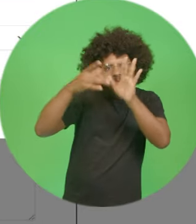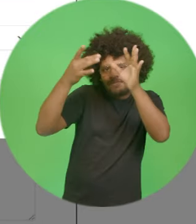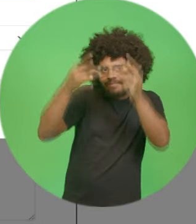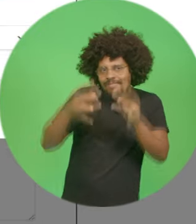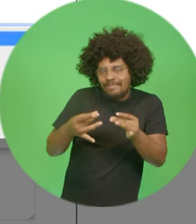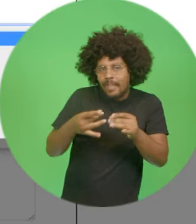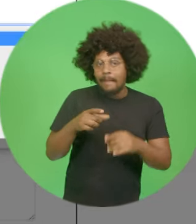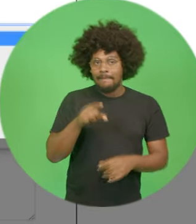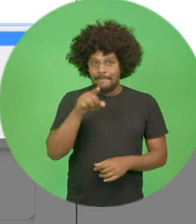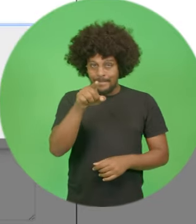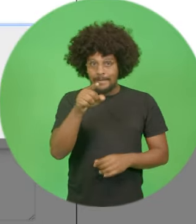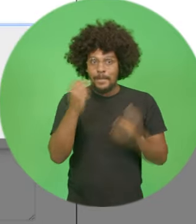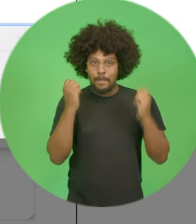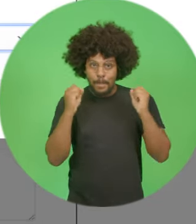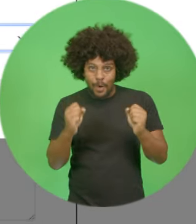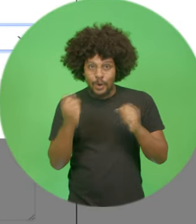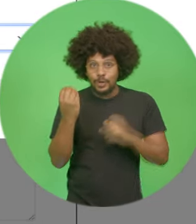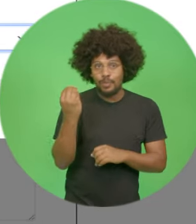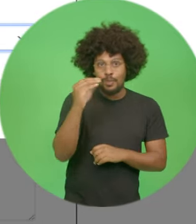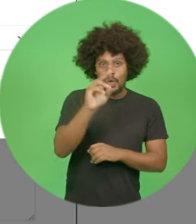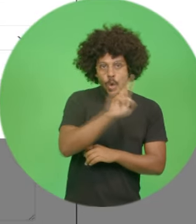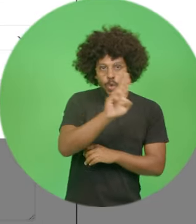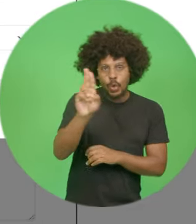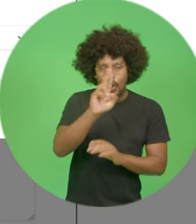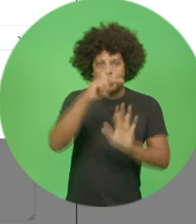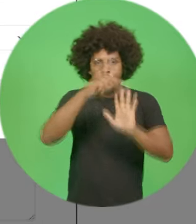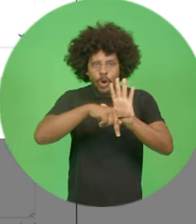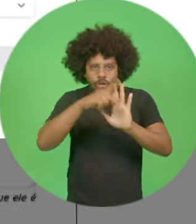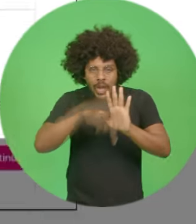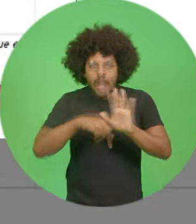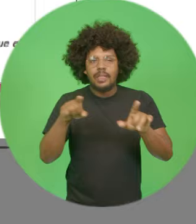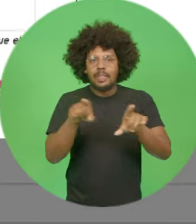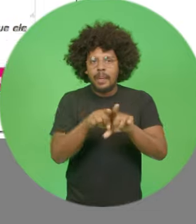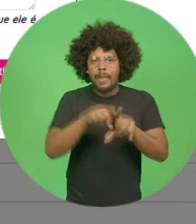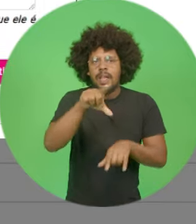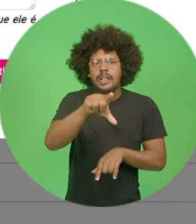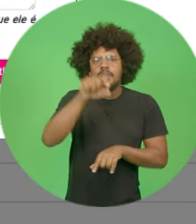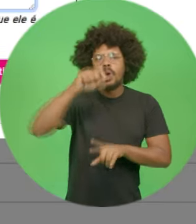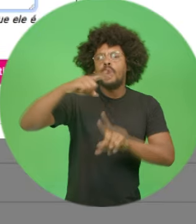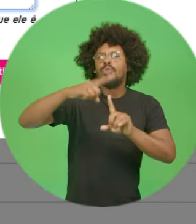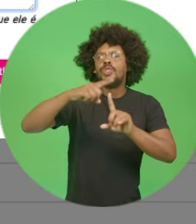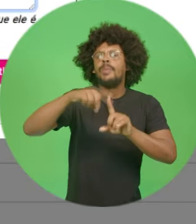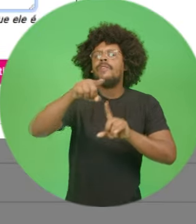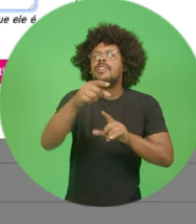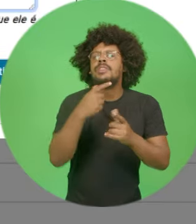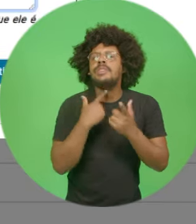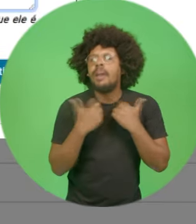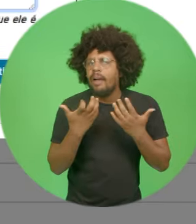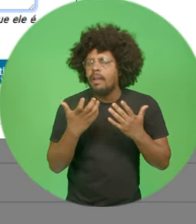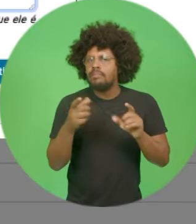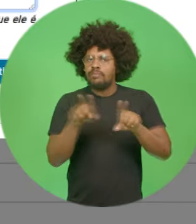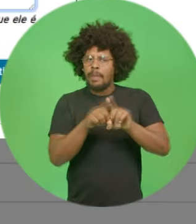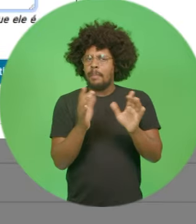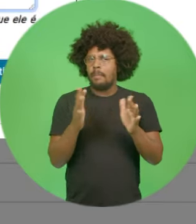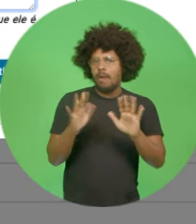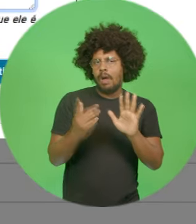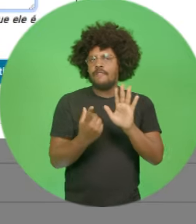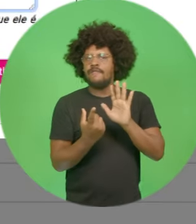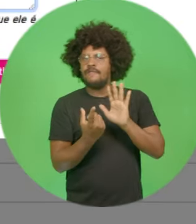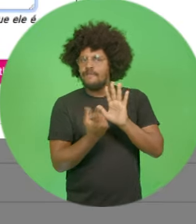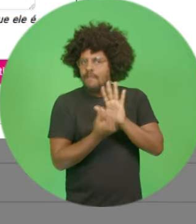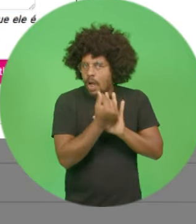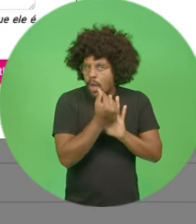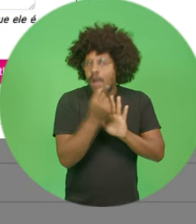projeto? Aqui, você fornece o nome do projeto, seleciona a categoria, a faixa de valor